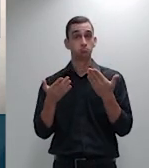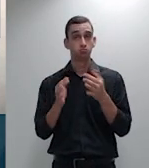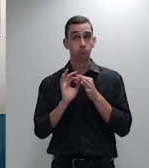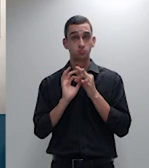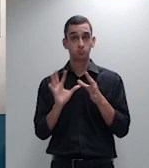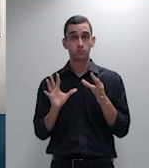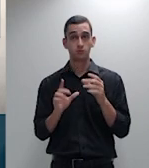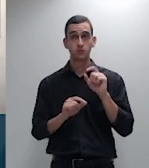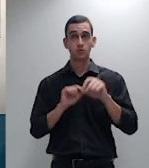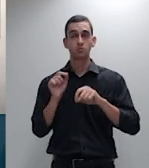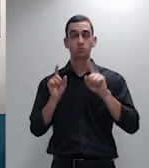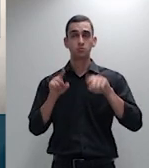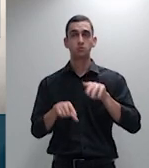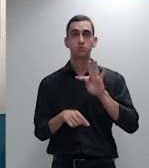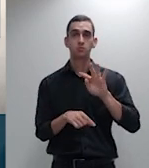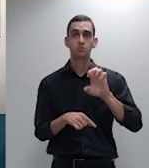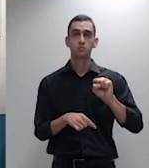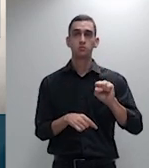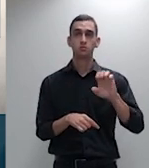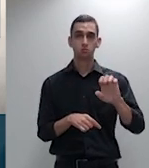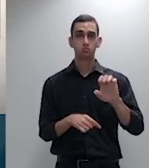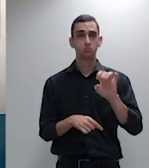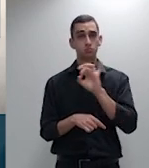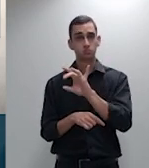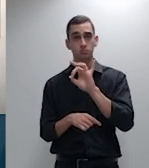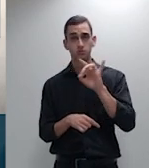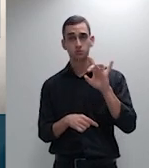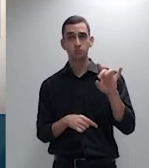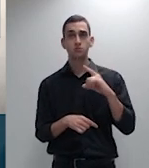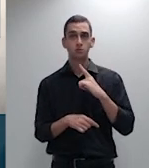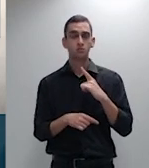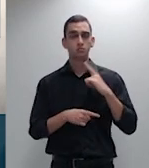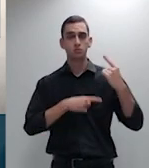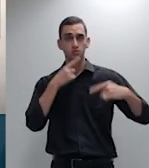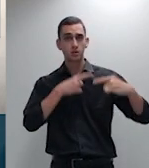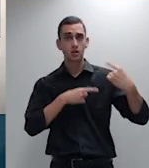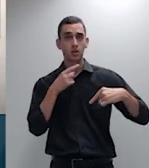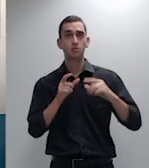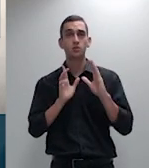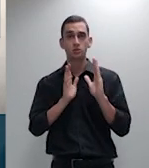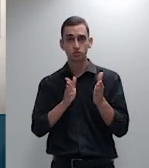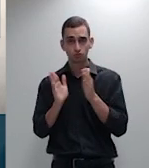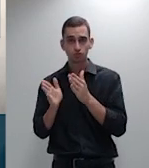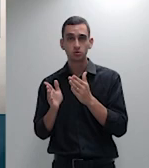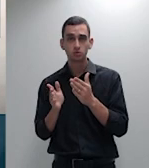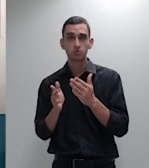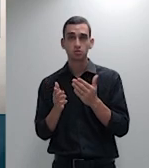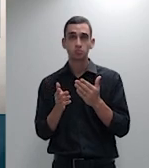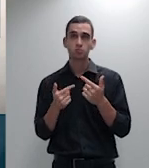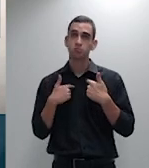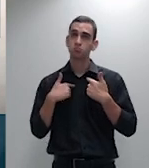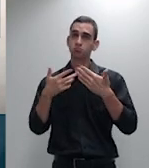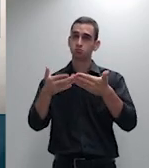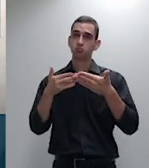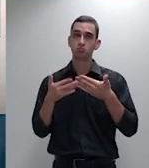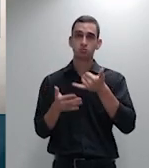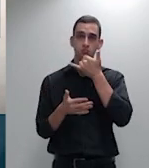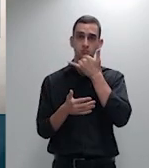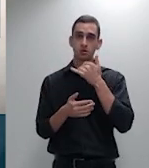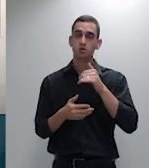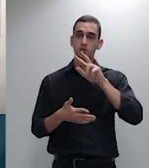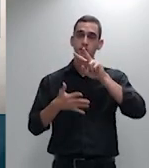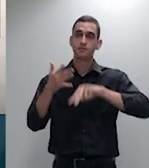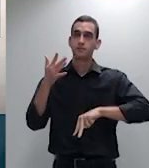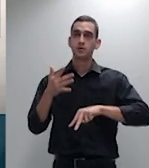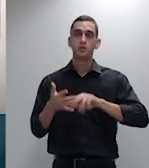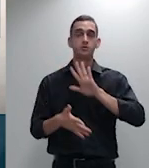está muito bem debatida muito bem sustentada eu peço licença para pedir vista então presidente certo